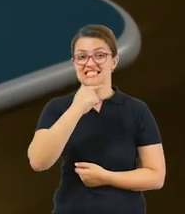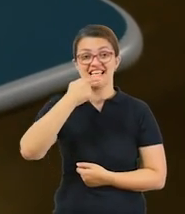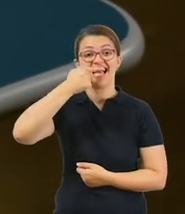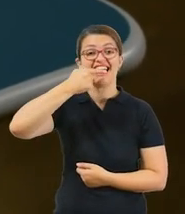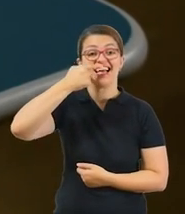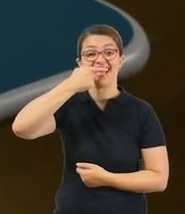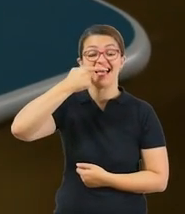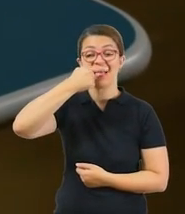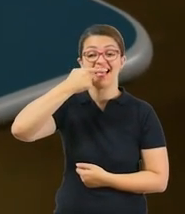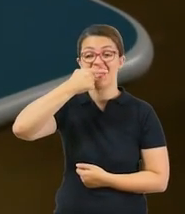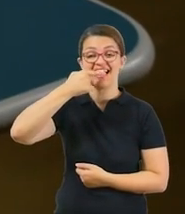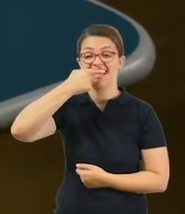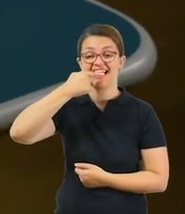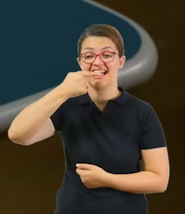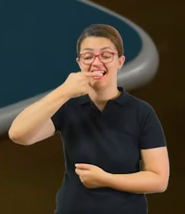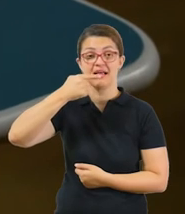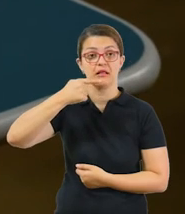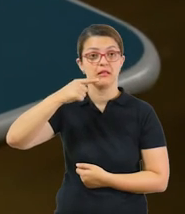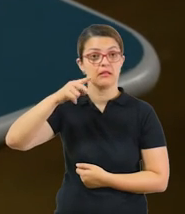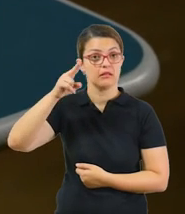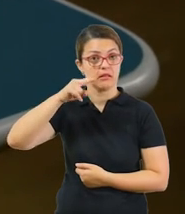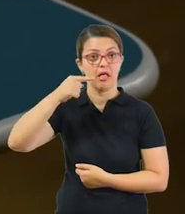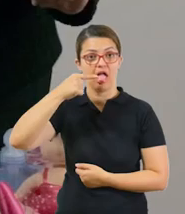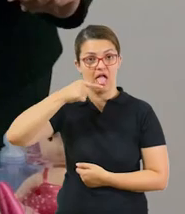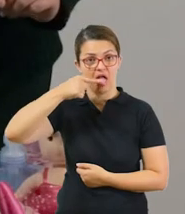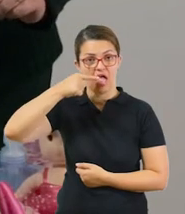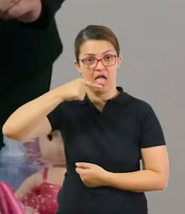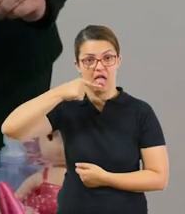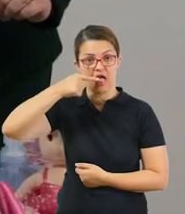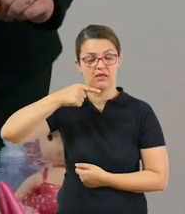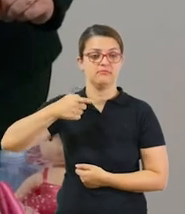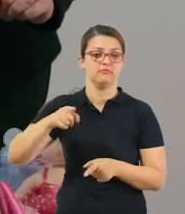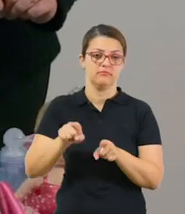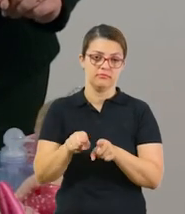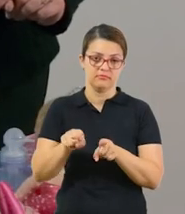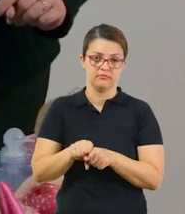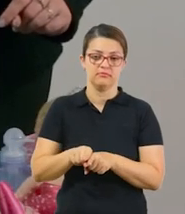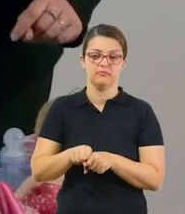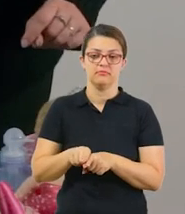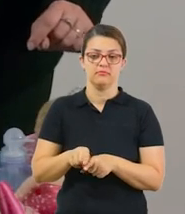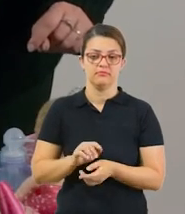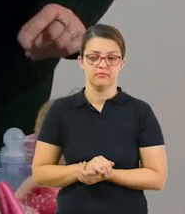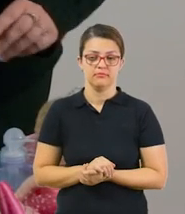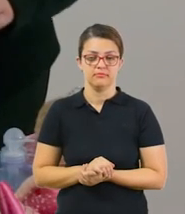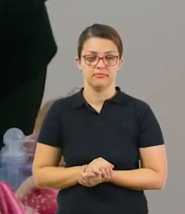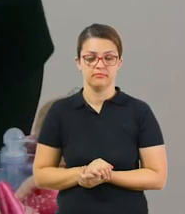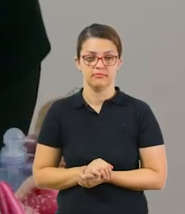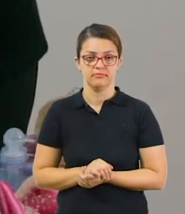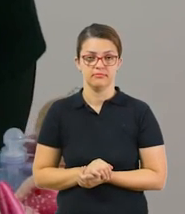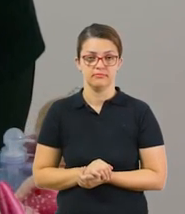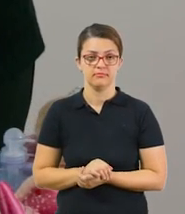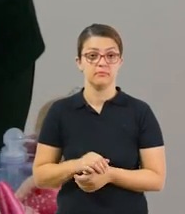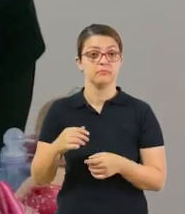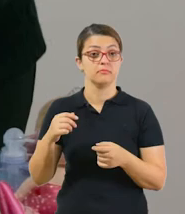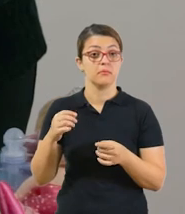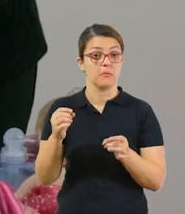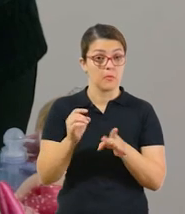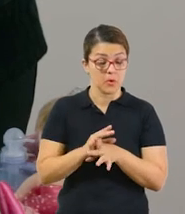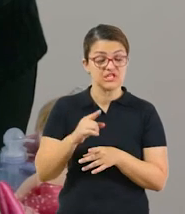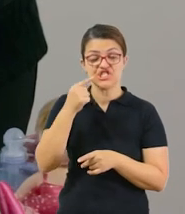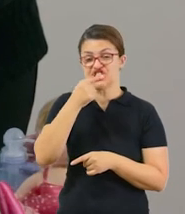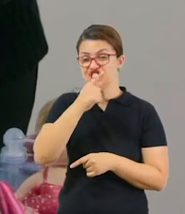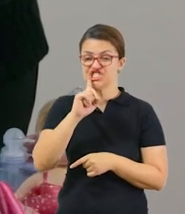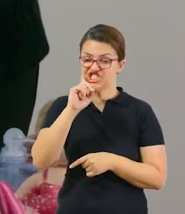em cima. Não esqueça também de escovar a língua. E além da escovação, vocês devem usar o quê? Fio